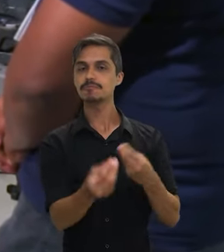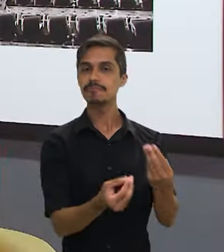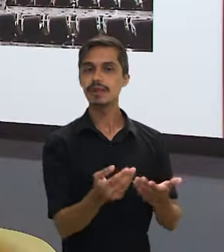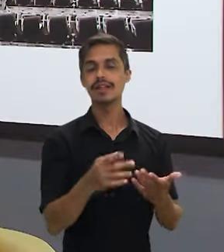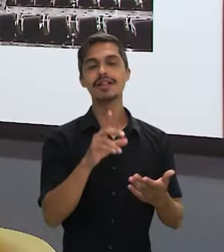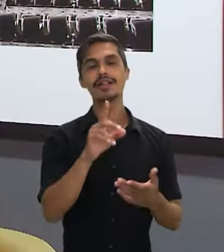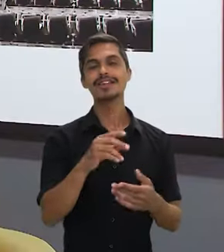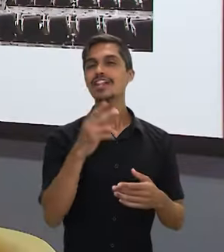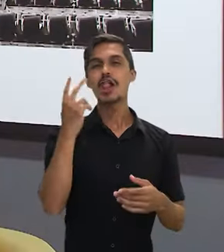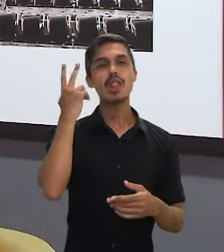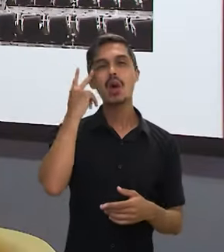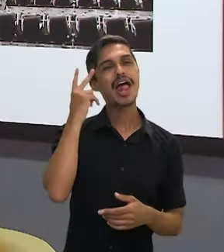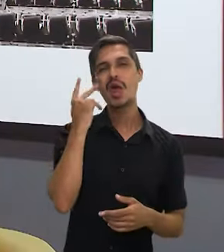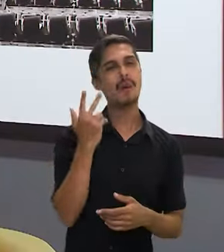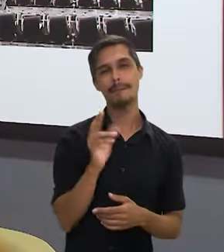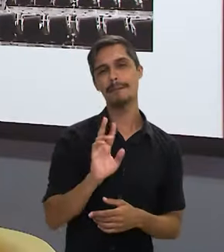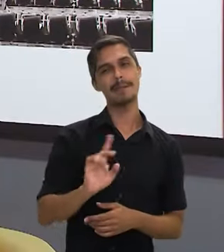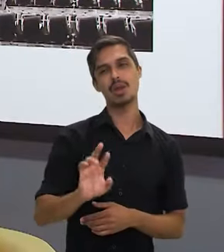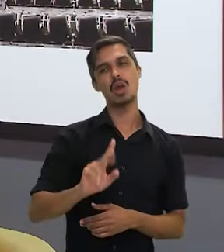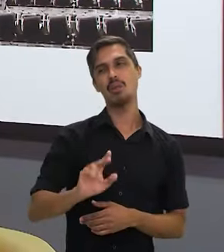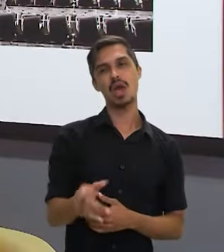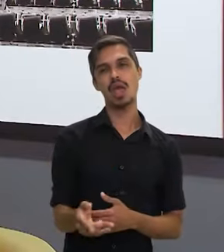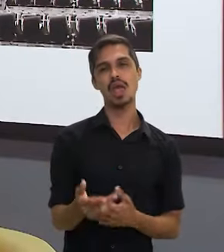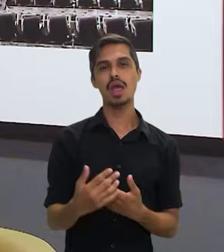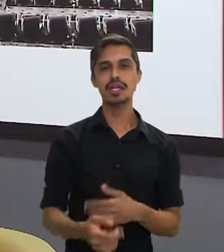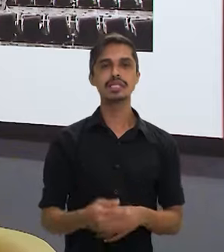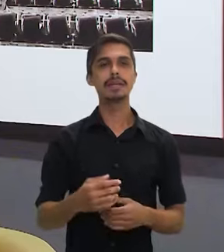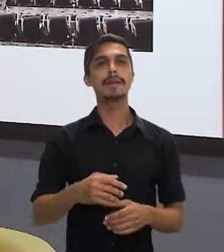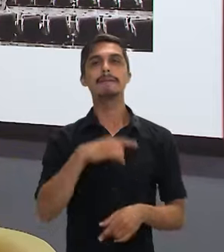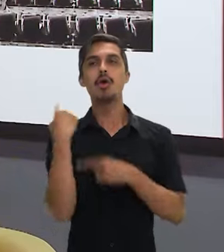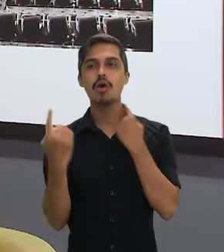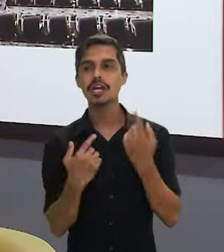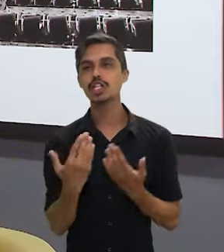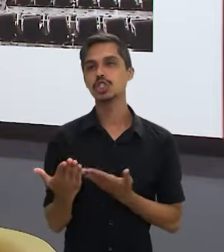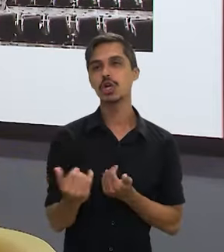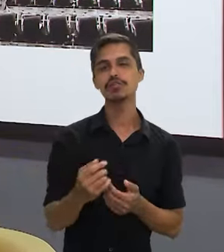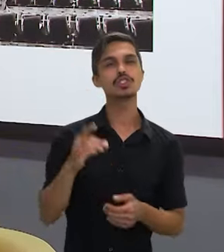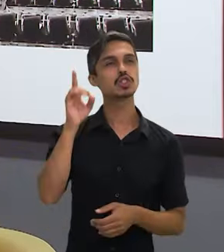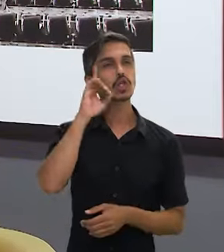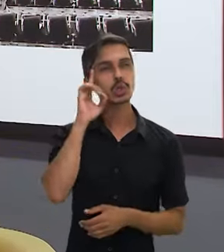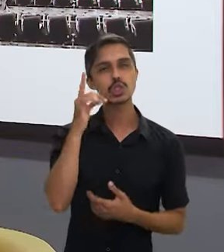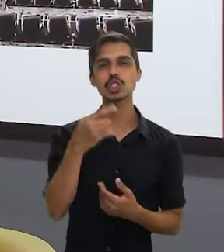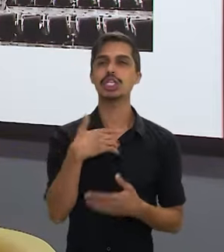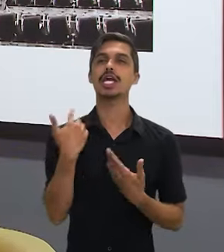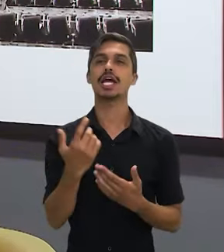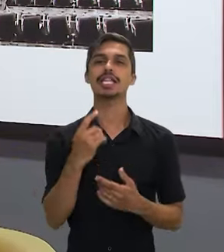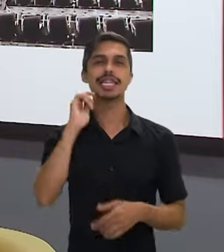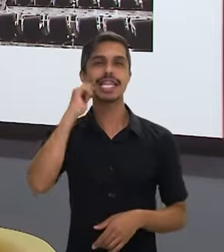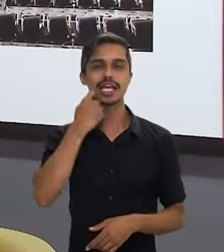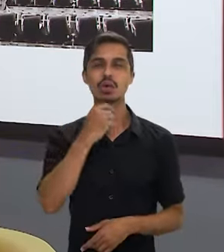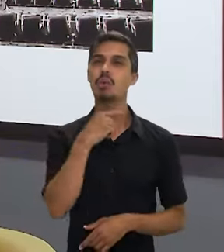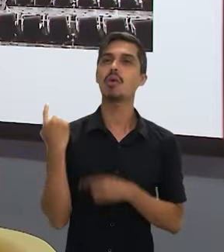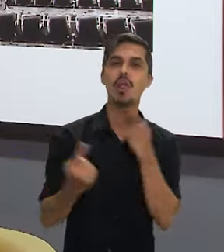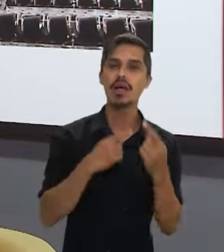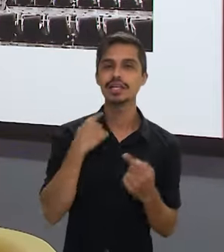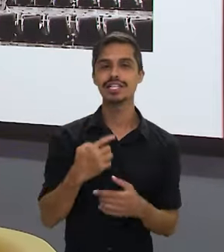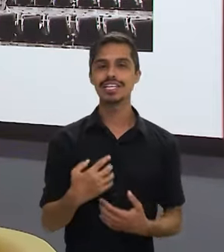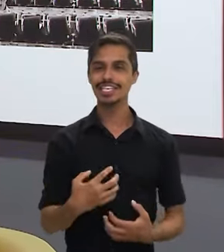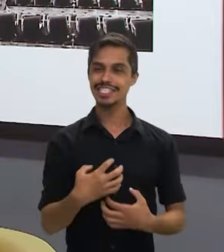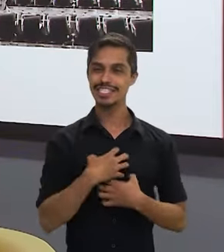que não é normal a gente perder um jovem negro a cada semana, a cada dia e a gente não se sentir